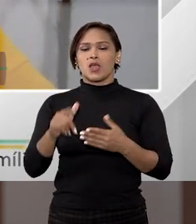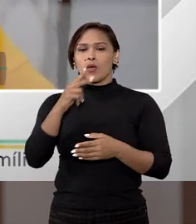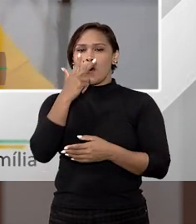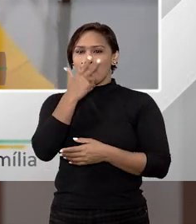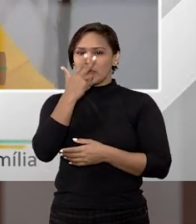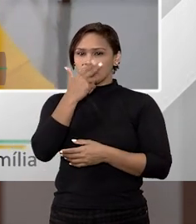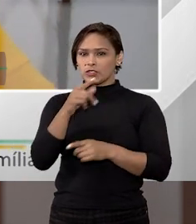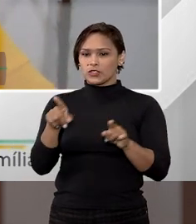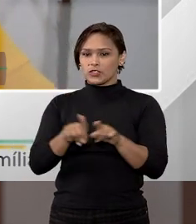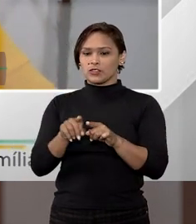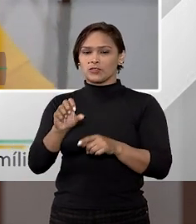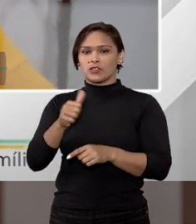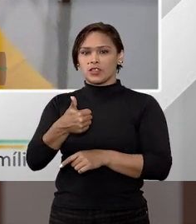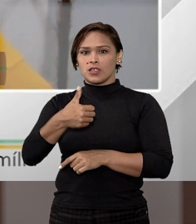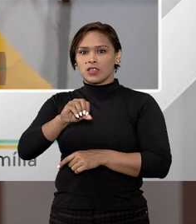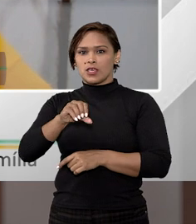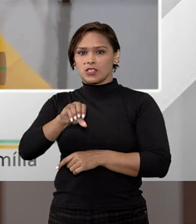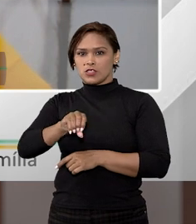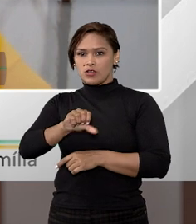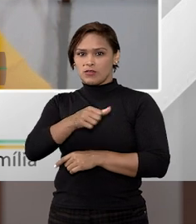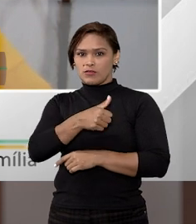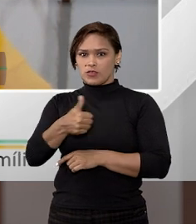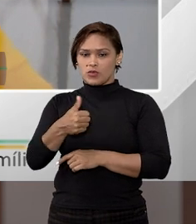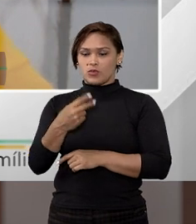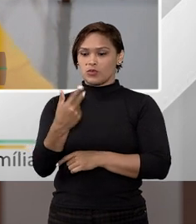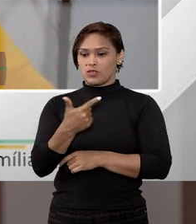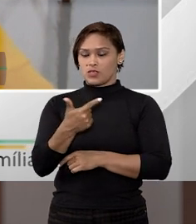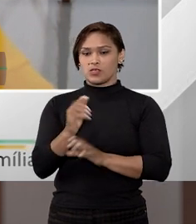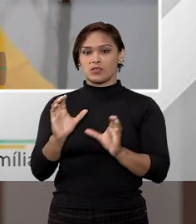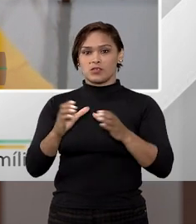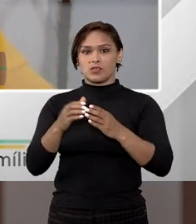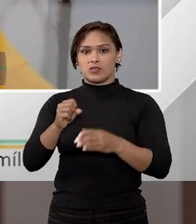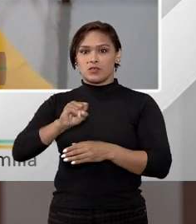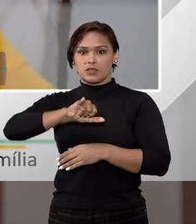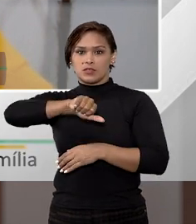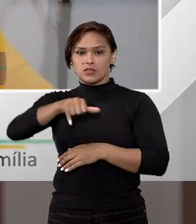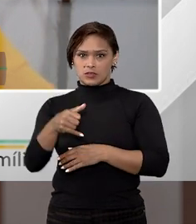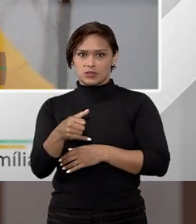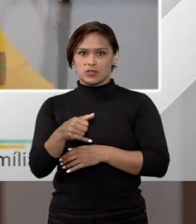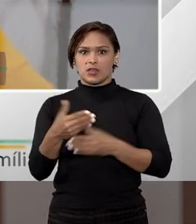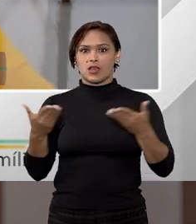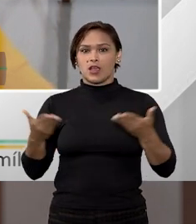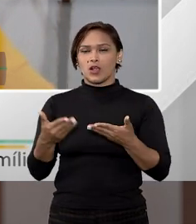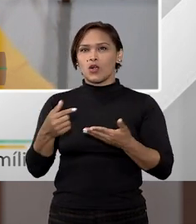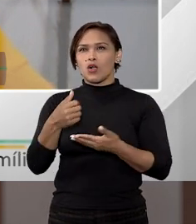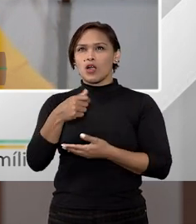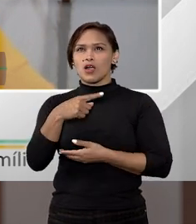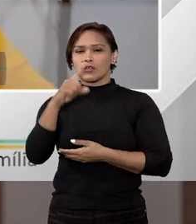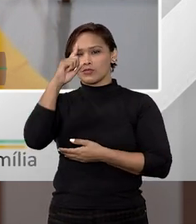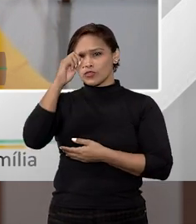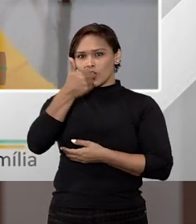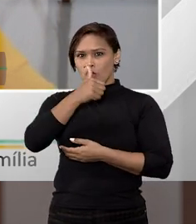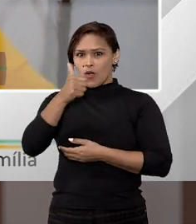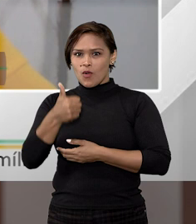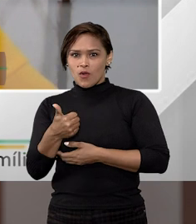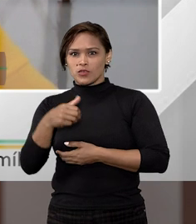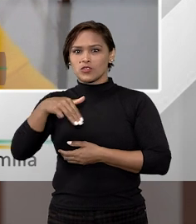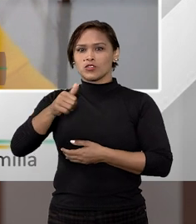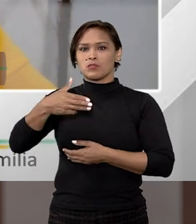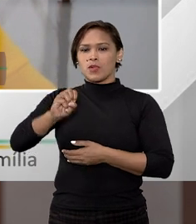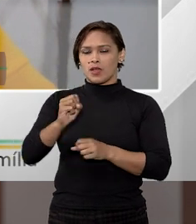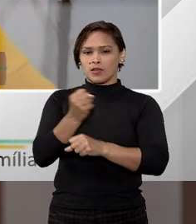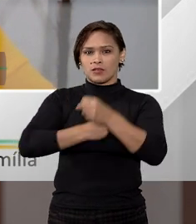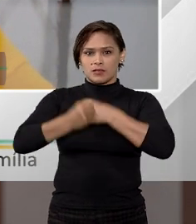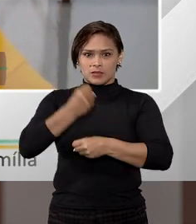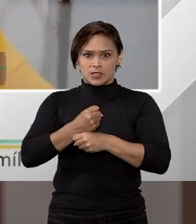repetitivo 1091 da segunda sessão do STJ, agora, dia 11 de 5 de 2021, é